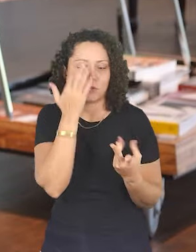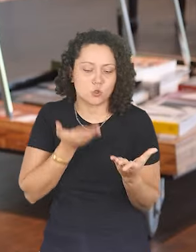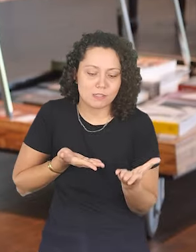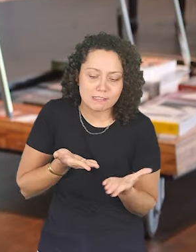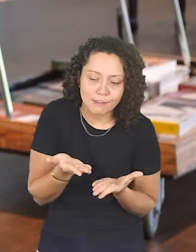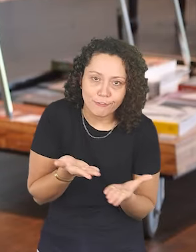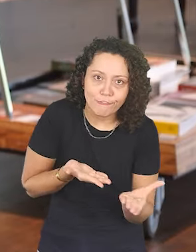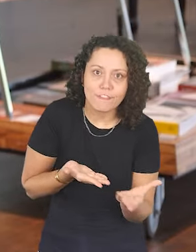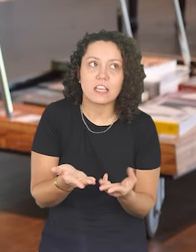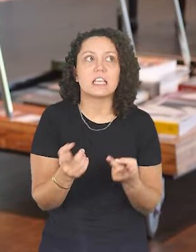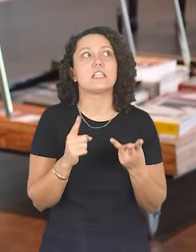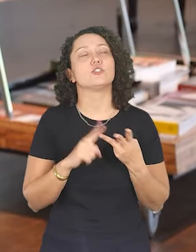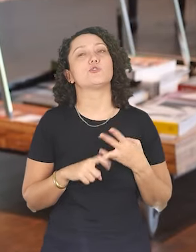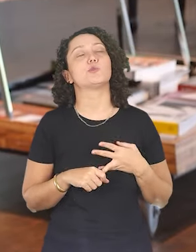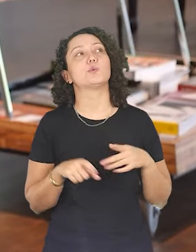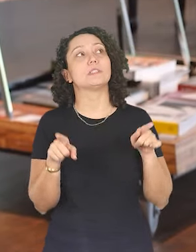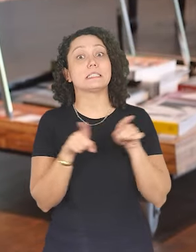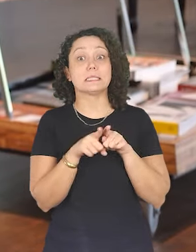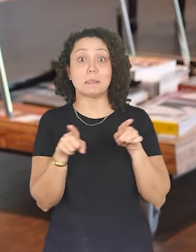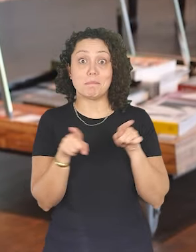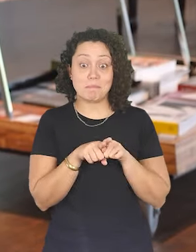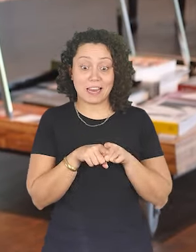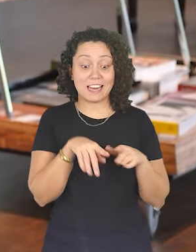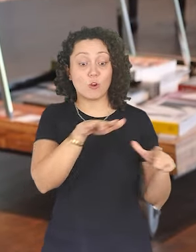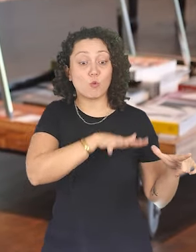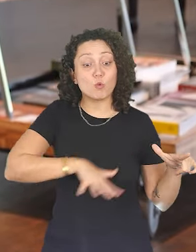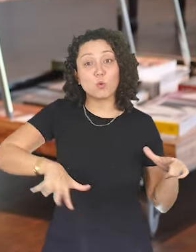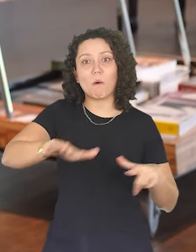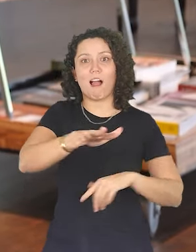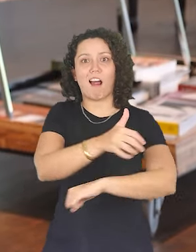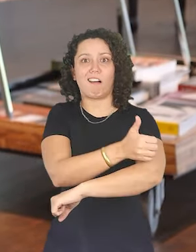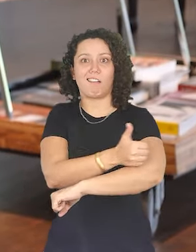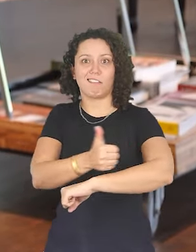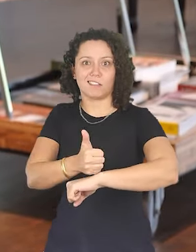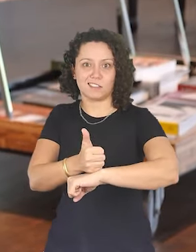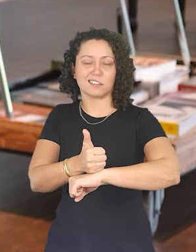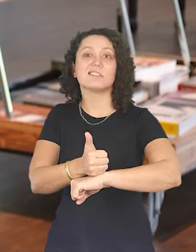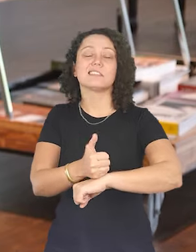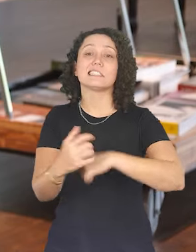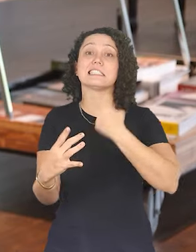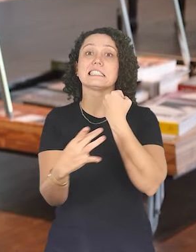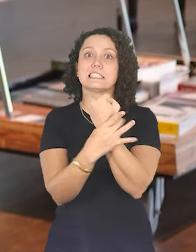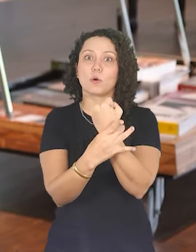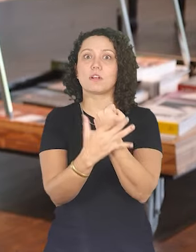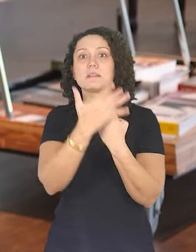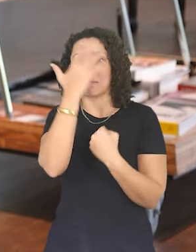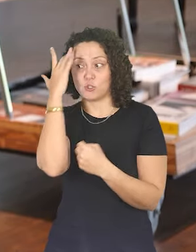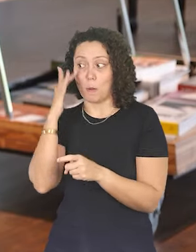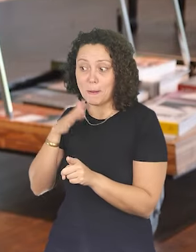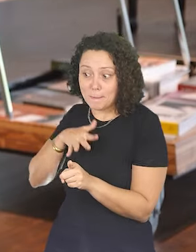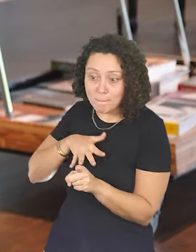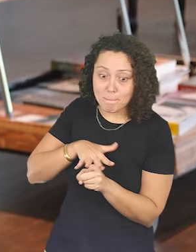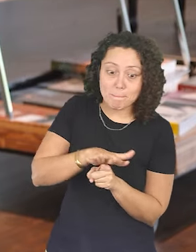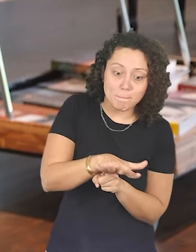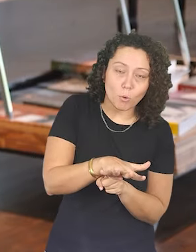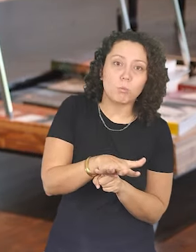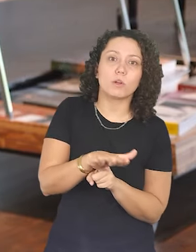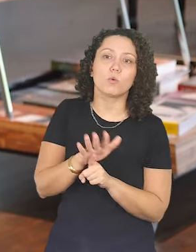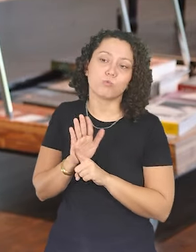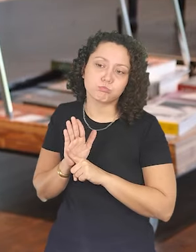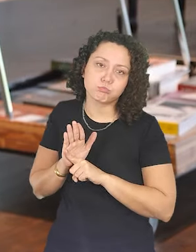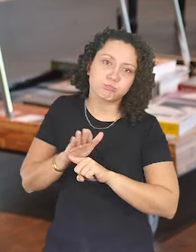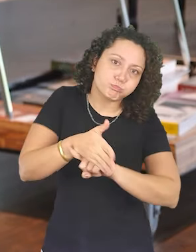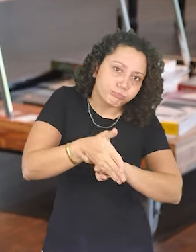serviço, cuidar também da segurança do espaço expositivo para que os visitantes, os públicos